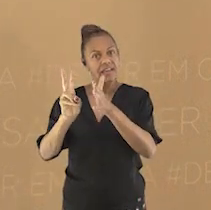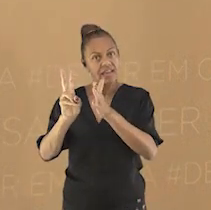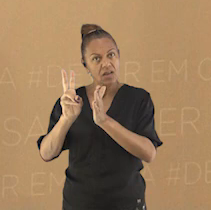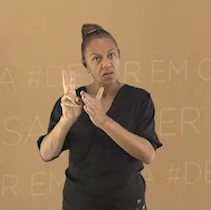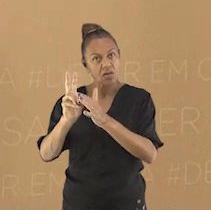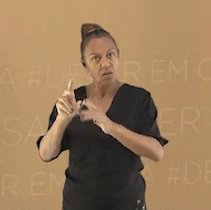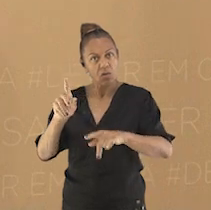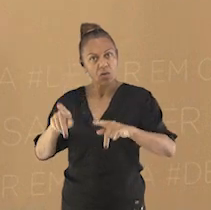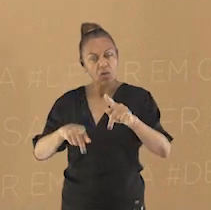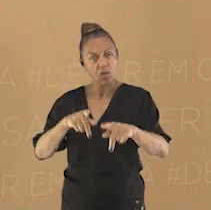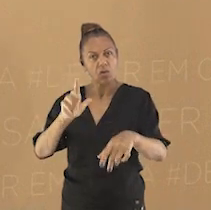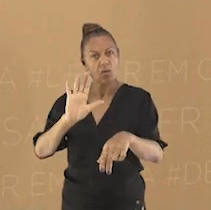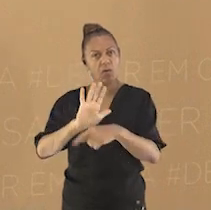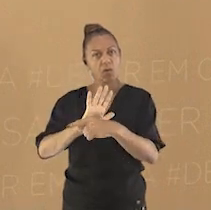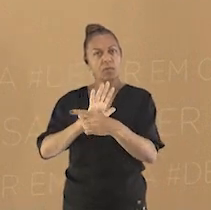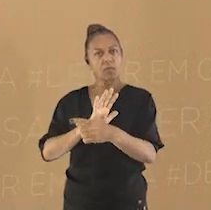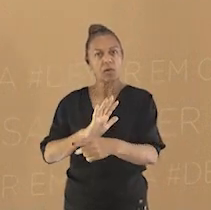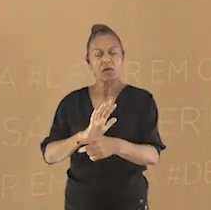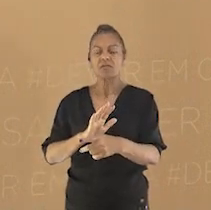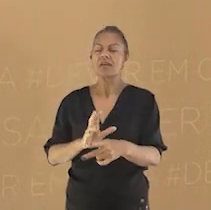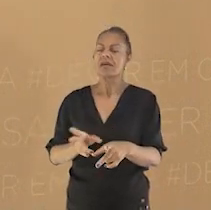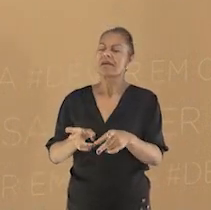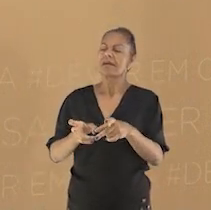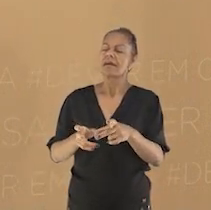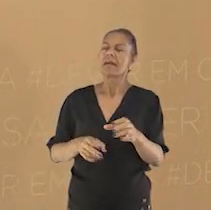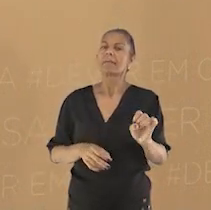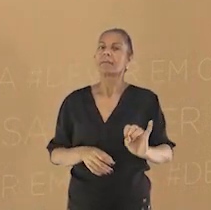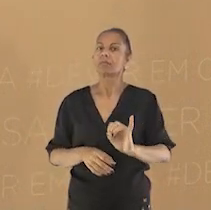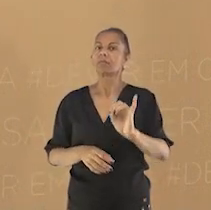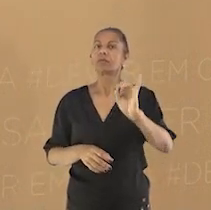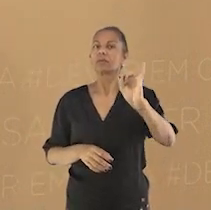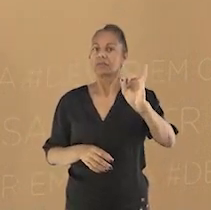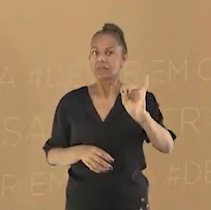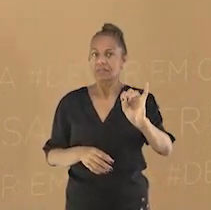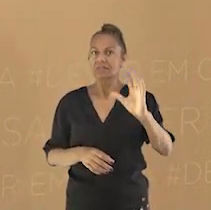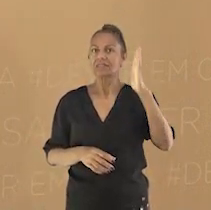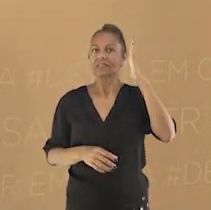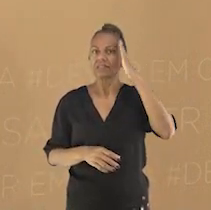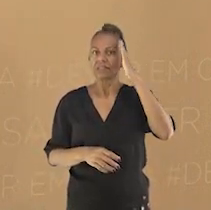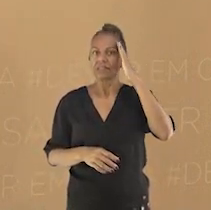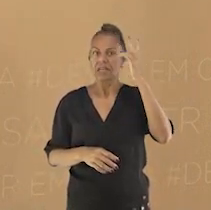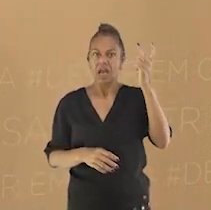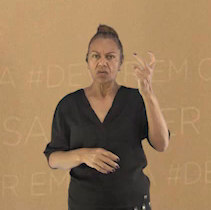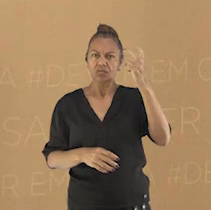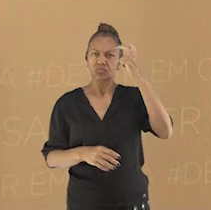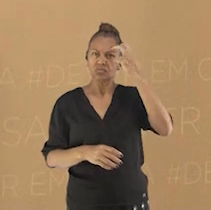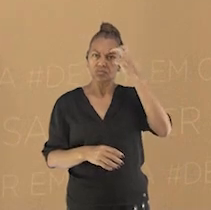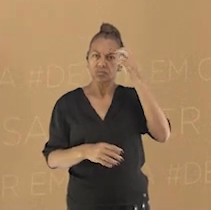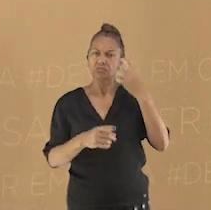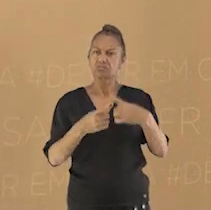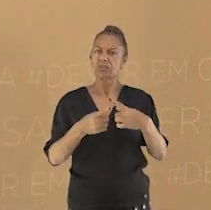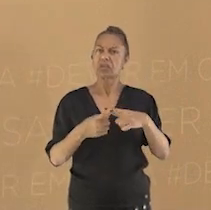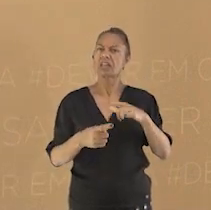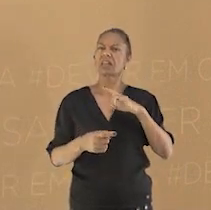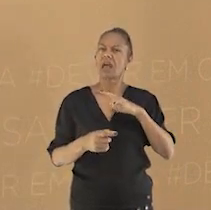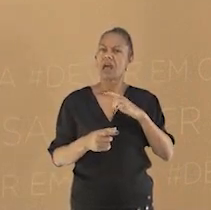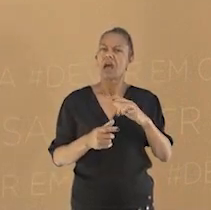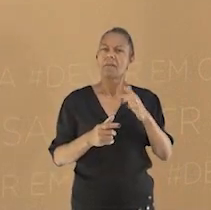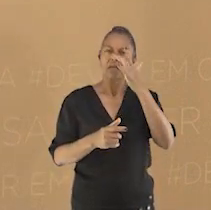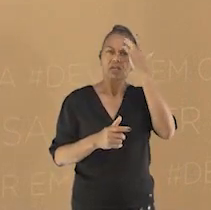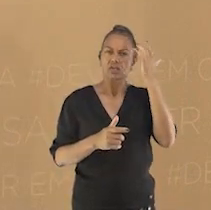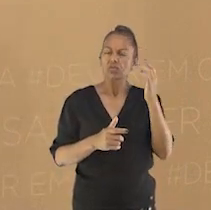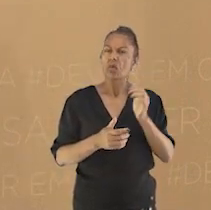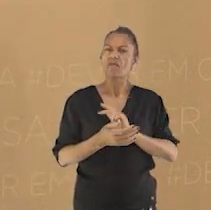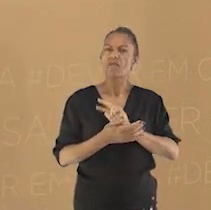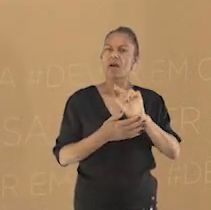a sua cultura e superar o preconceito que muitos ainda têm em relação aos indígenas e o seu modo de